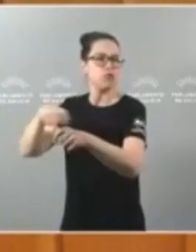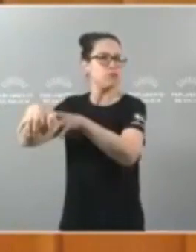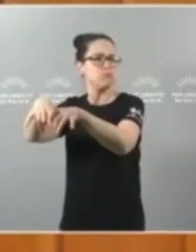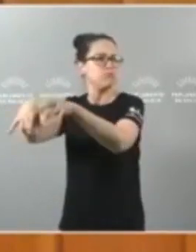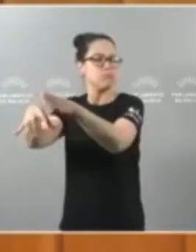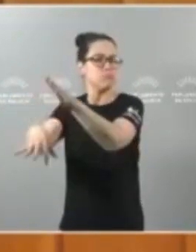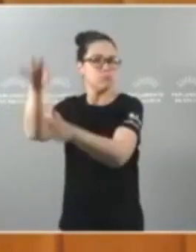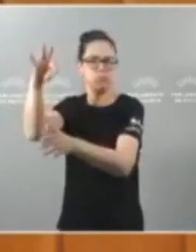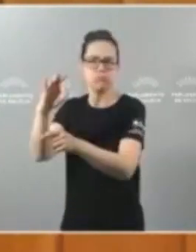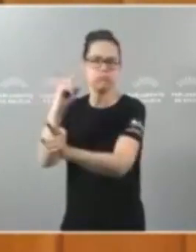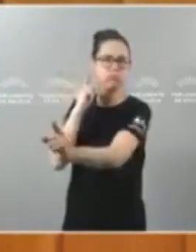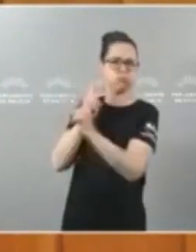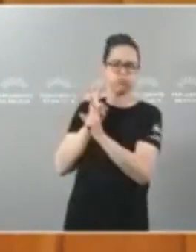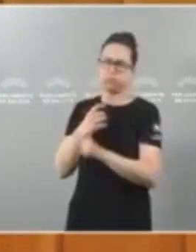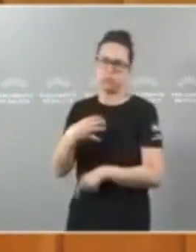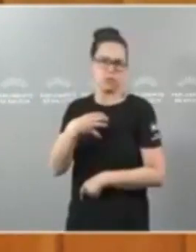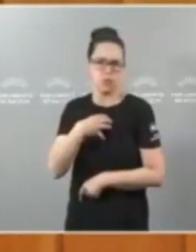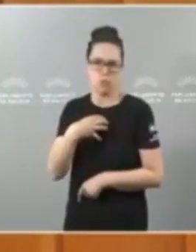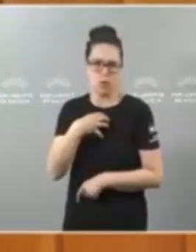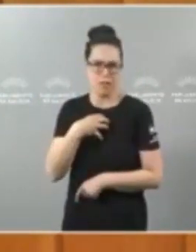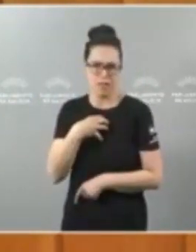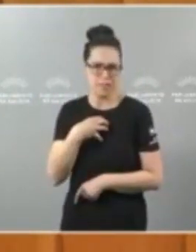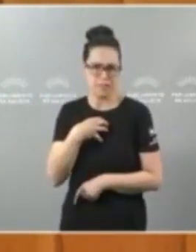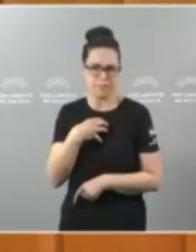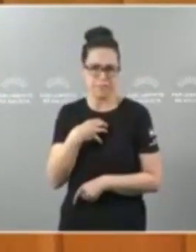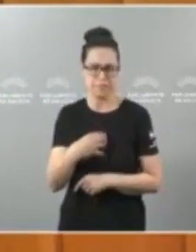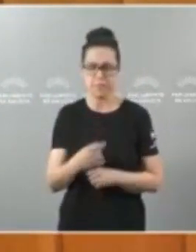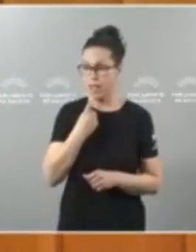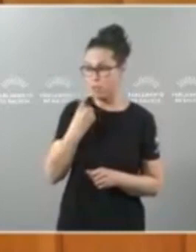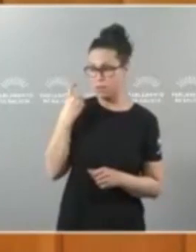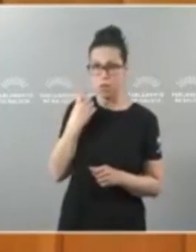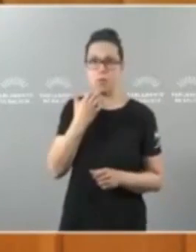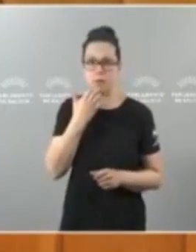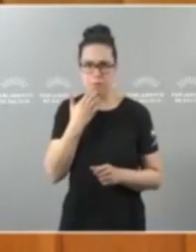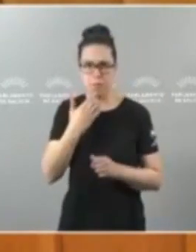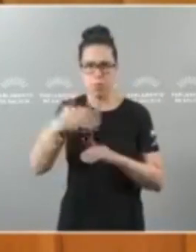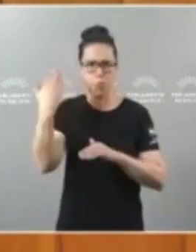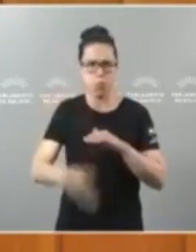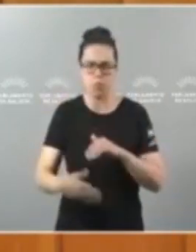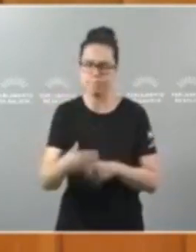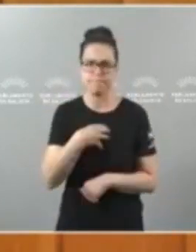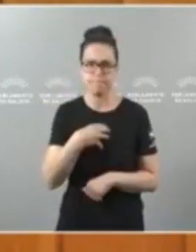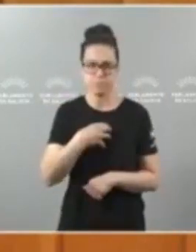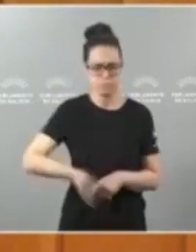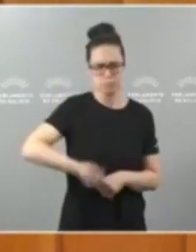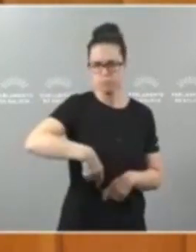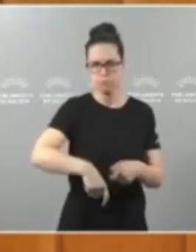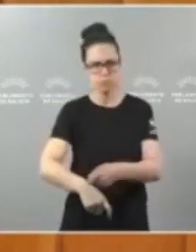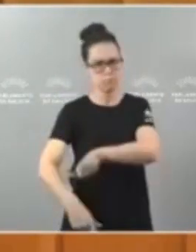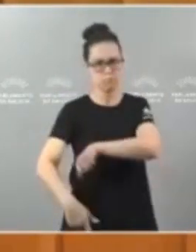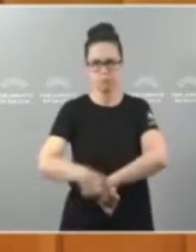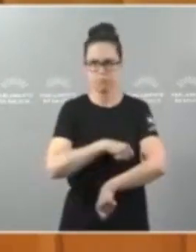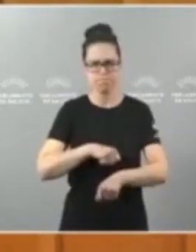o veto a pesca de fondo aprobado ano pasado. Imos actuar e facer unha intenso labor propio e